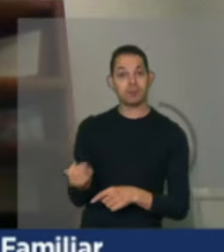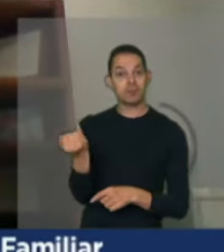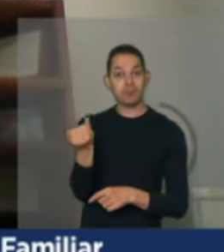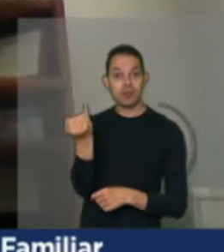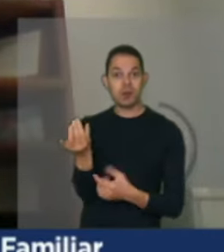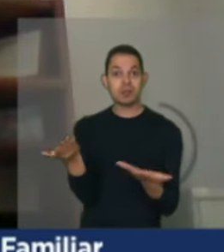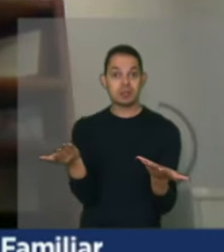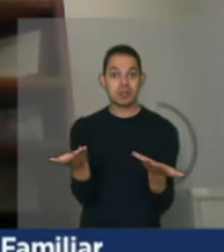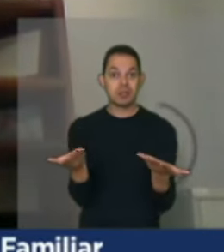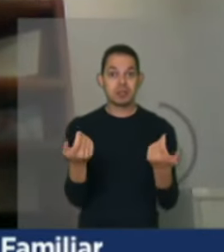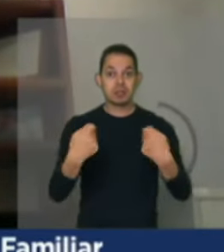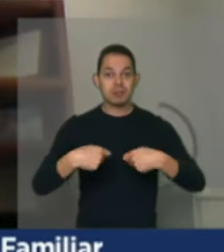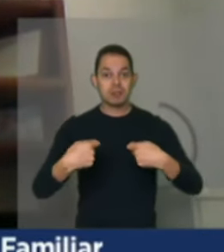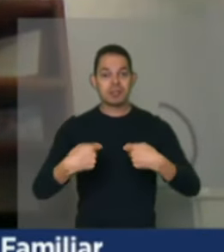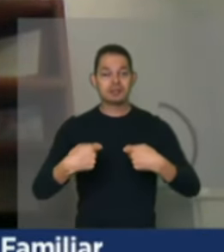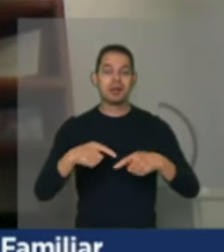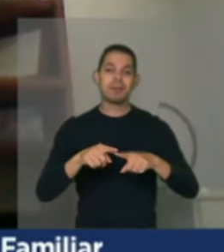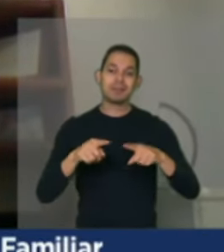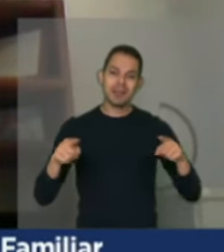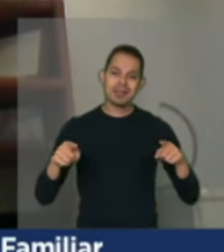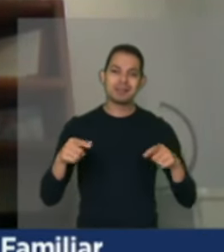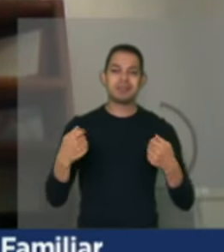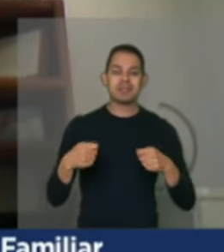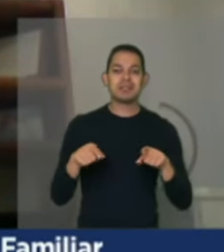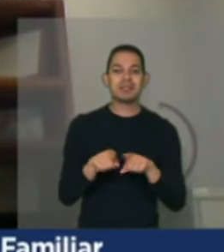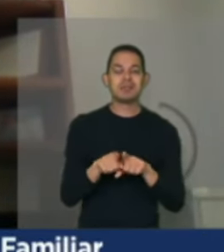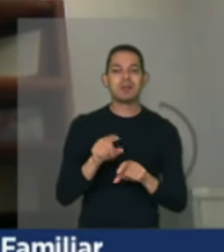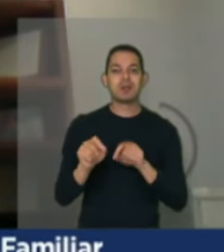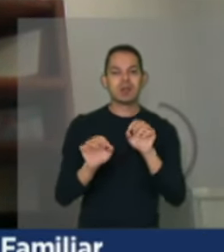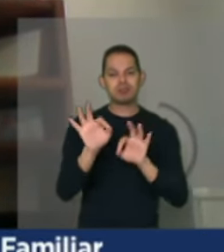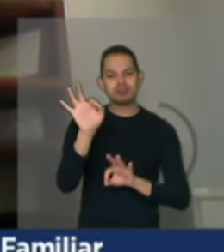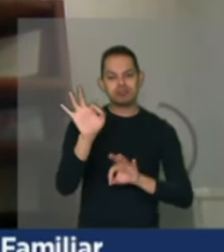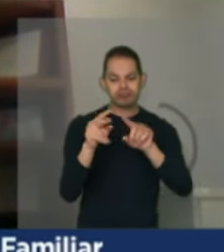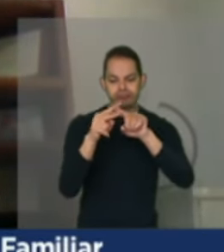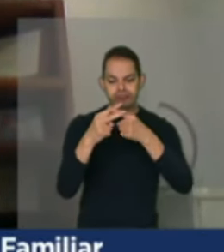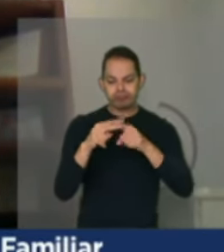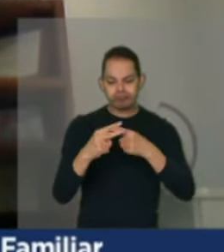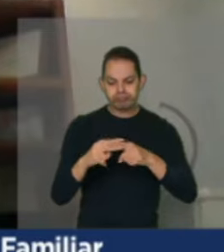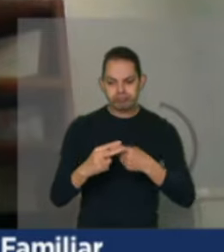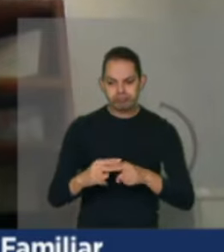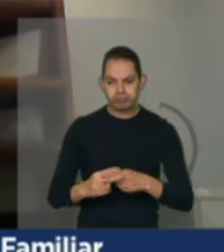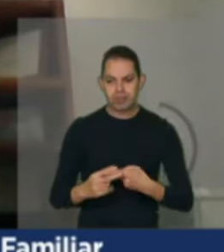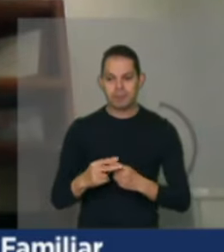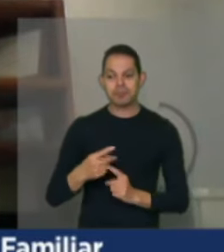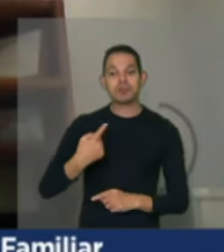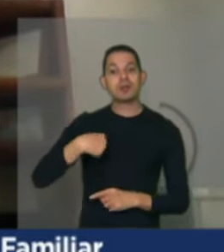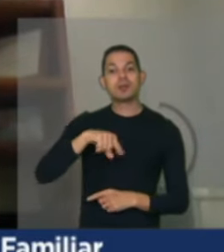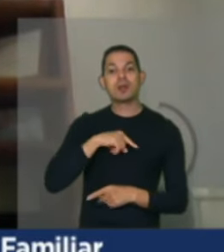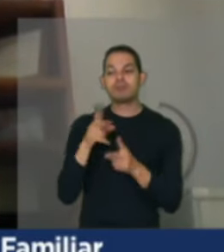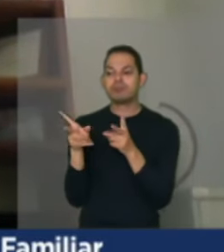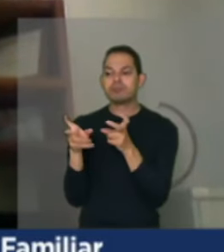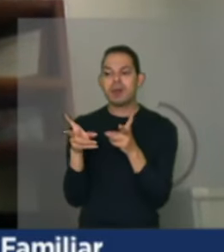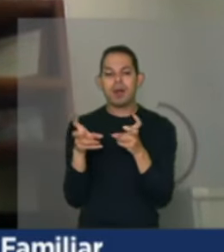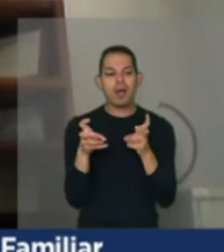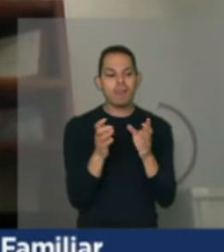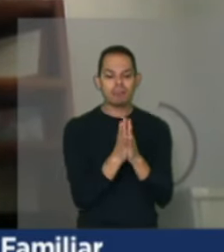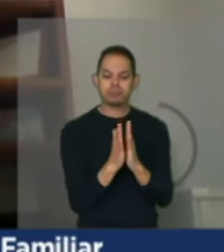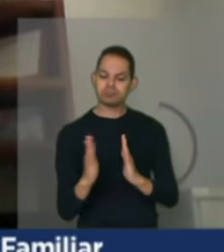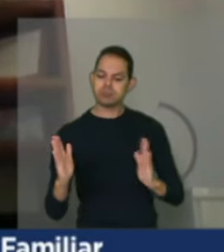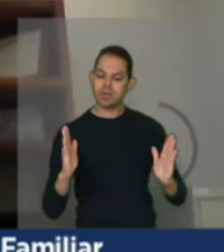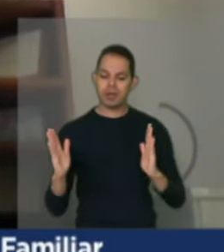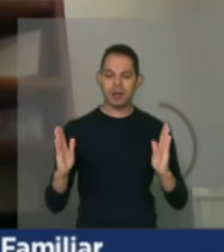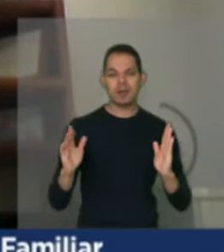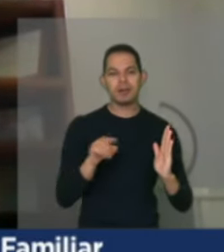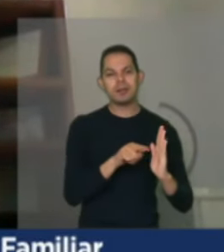necessária, mas ela precisa passar por uma reformulação. O que mais nós temos visto nesse período em